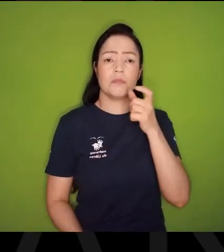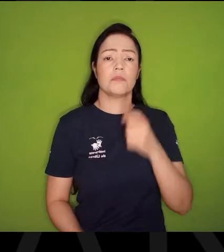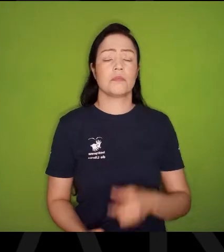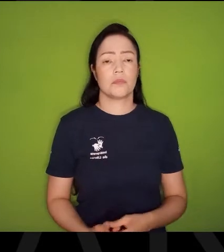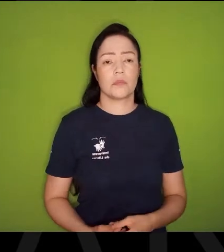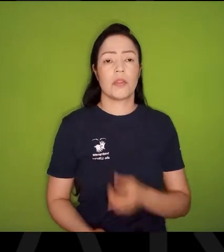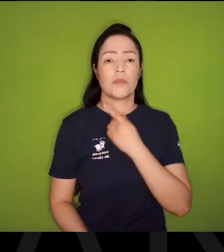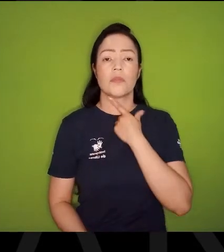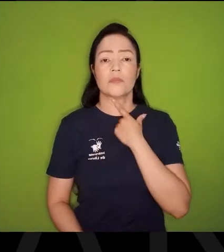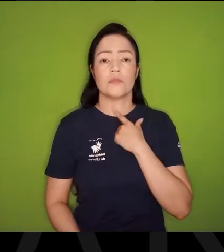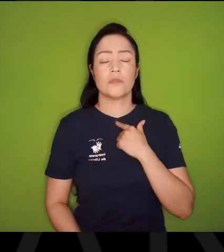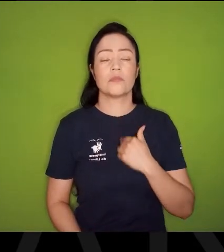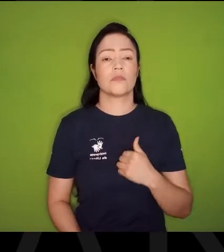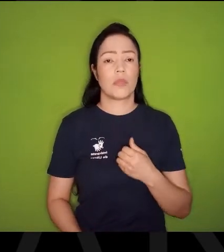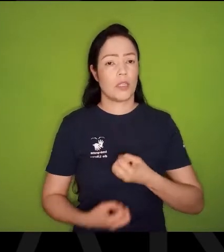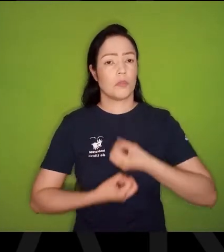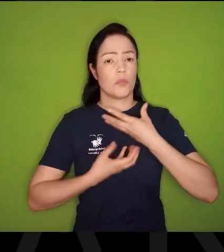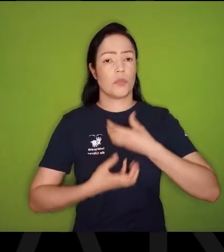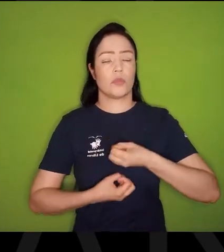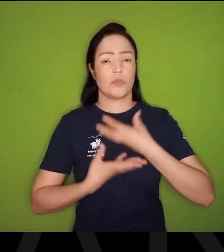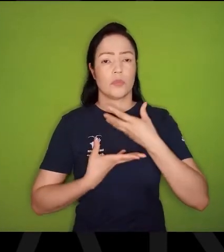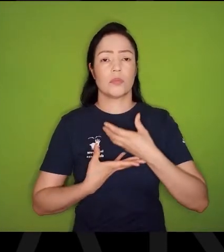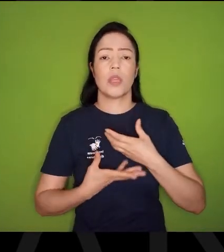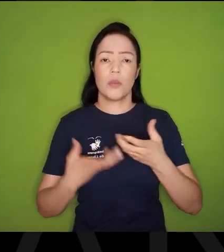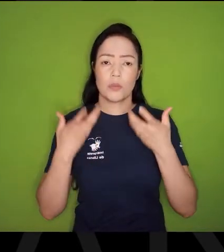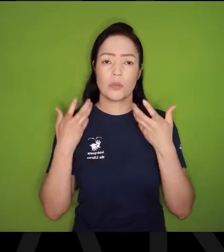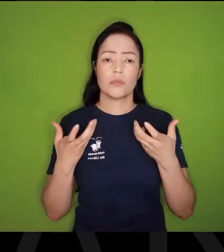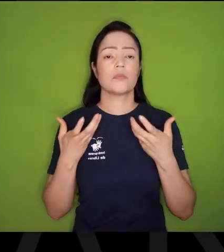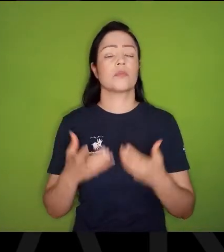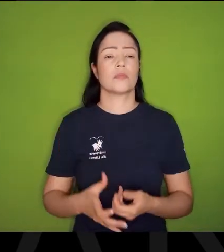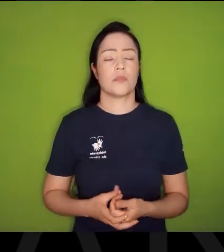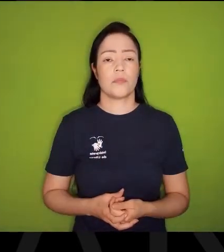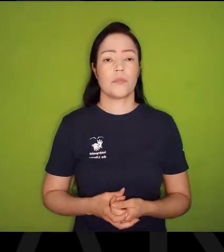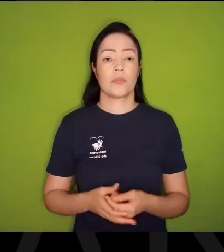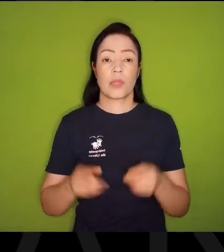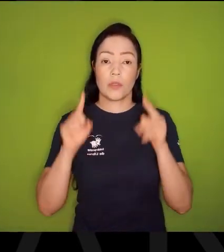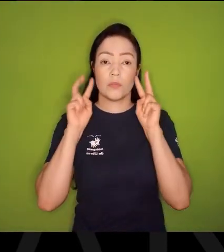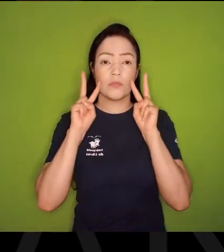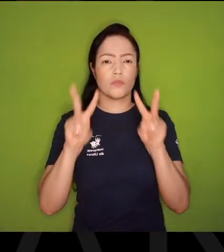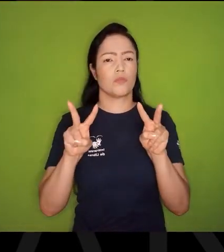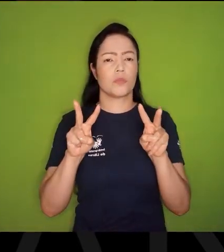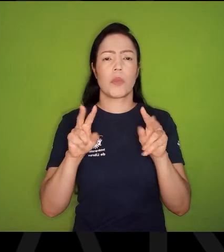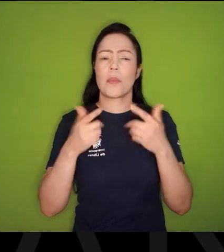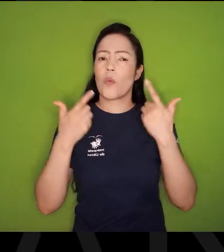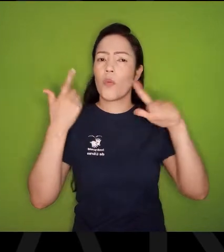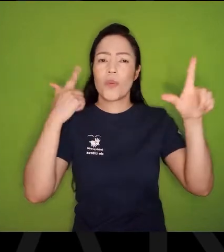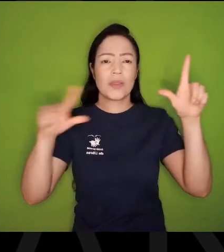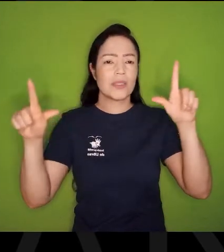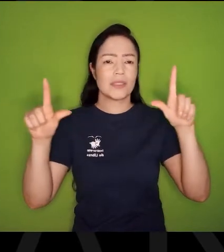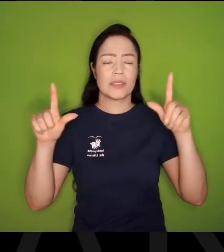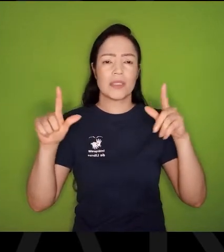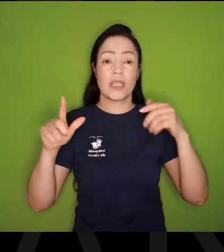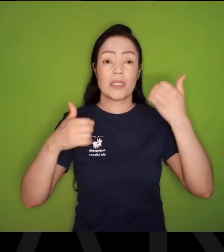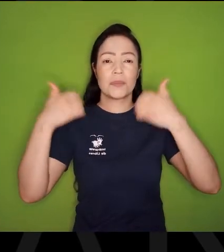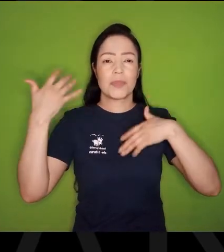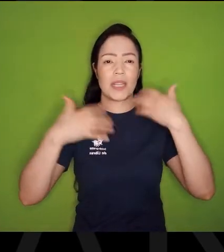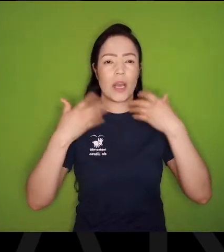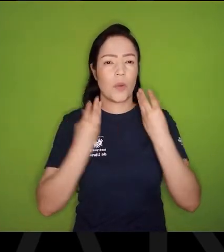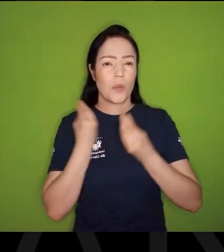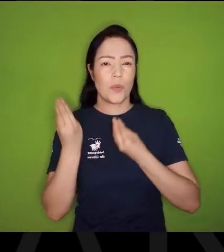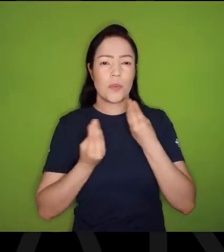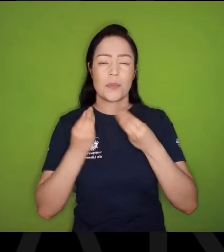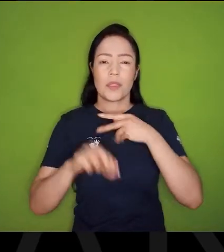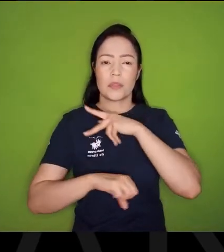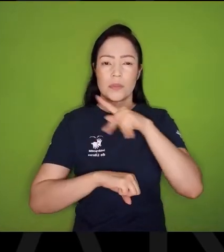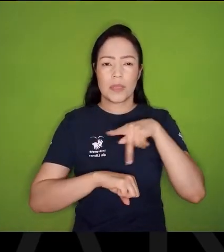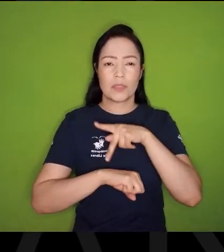muito essa vontade poética, Essa revolução pela poesia, Esse olhar para uma outra produção, Uma outra narrativa, Para esse